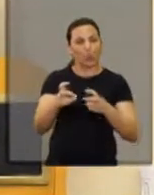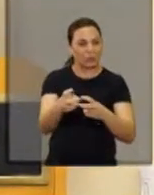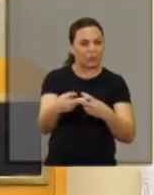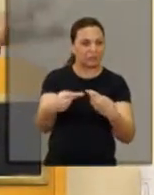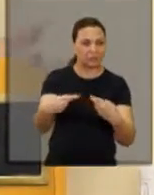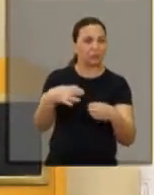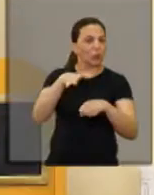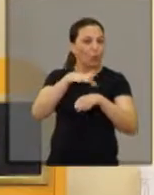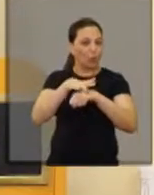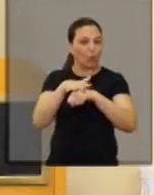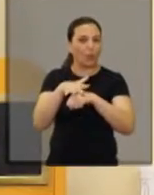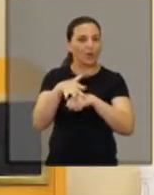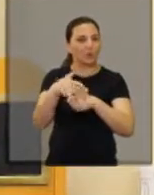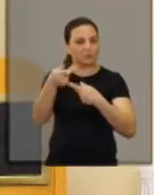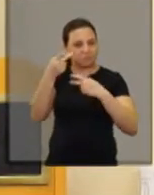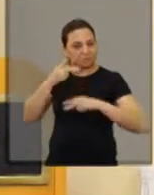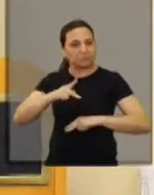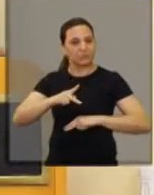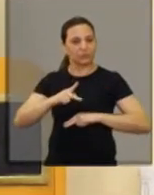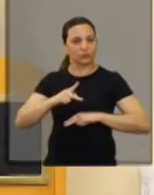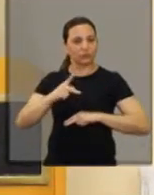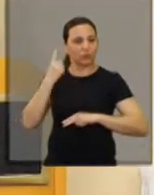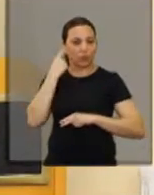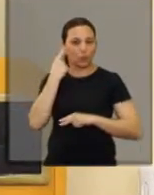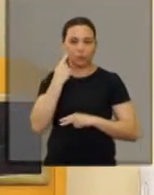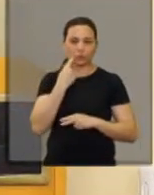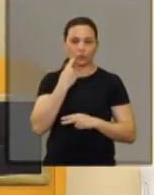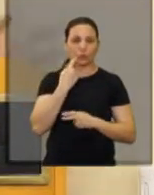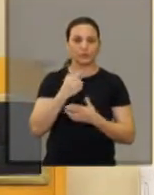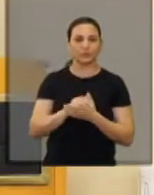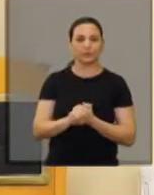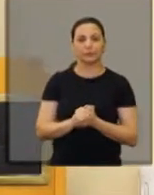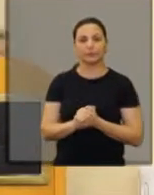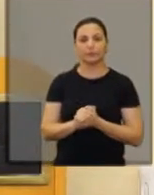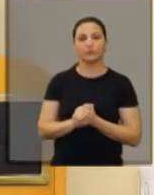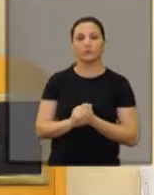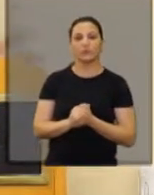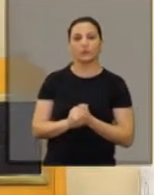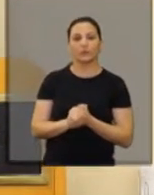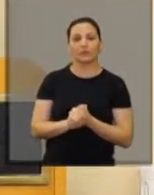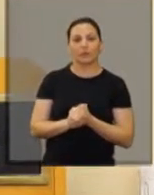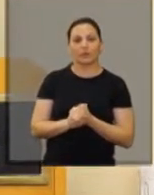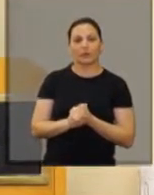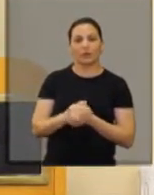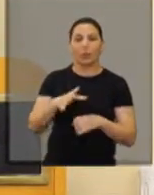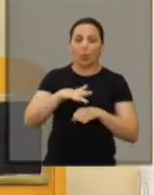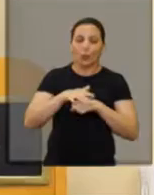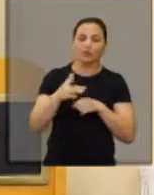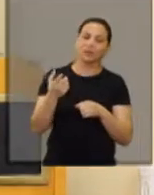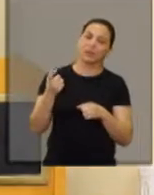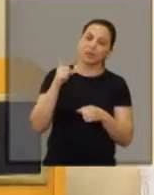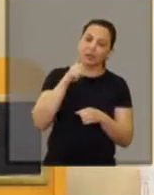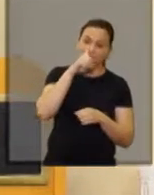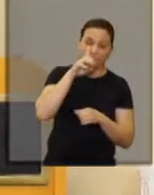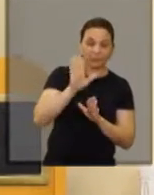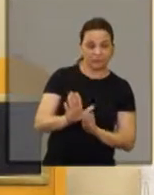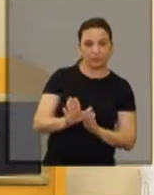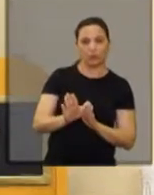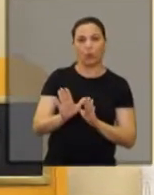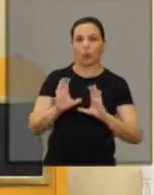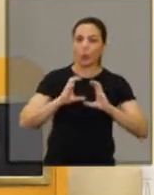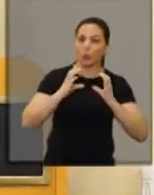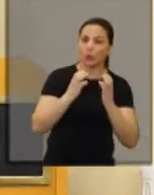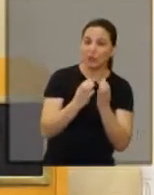tumores, outras doenças mais complicadas. A comunidade